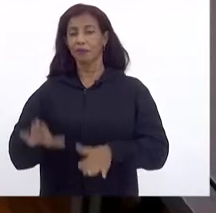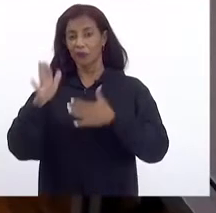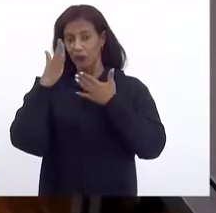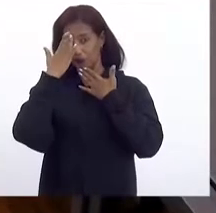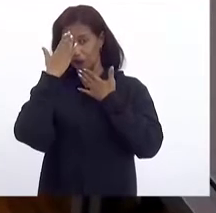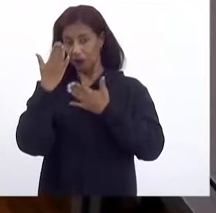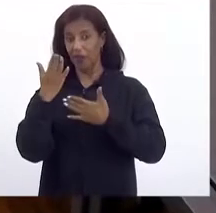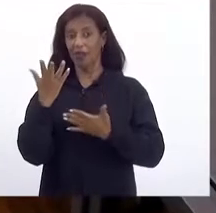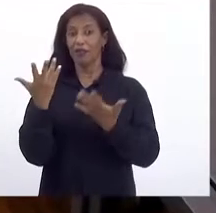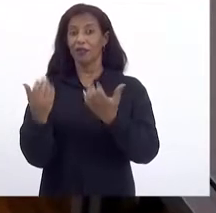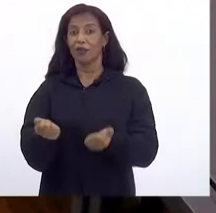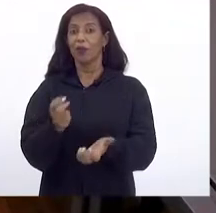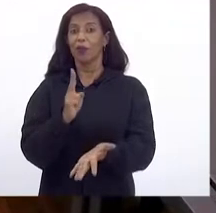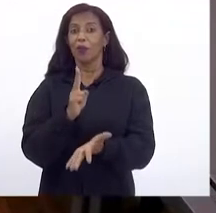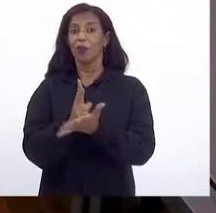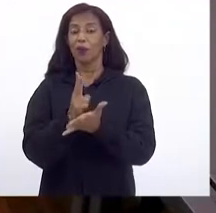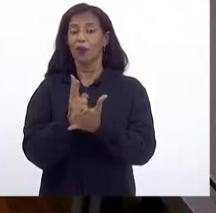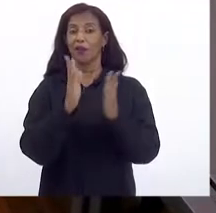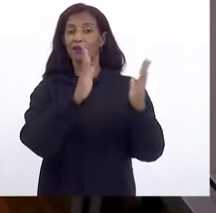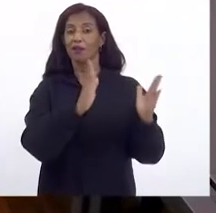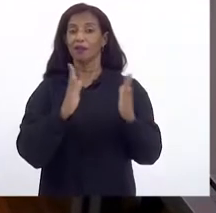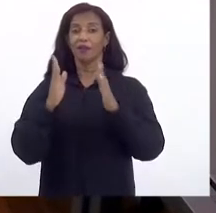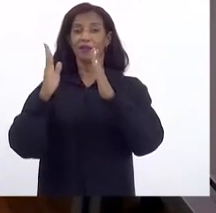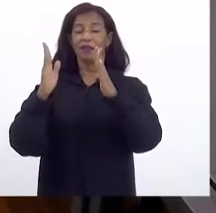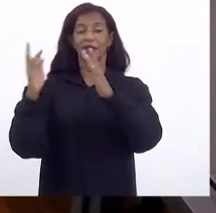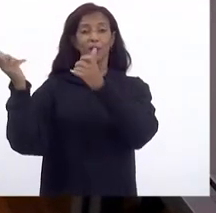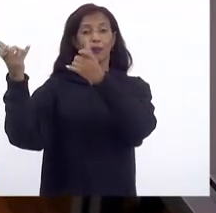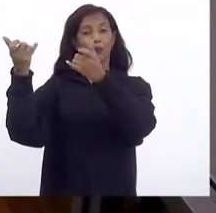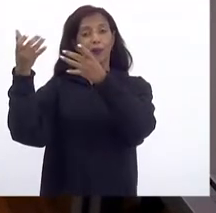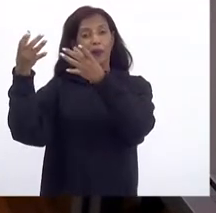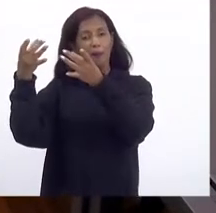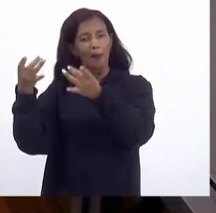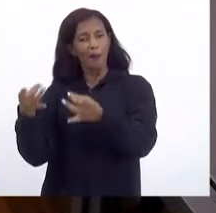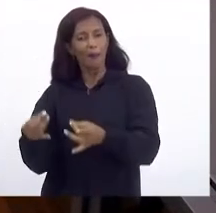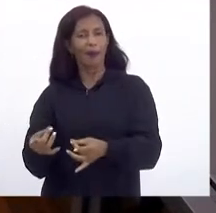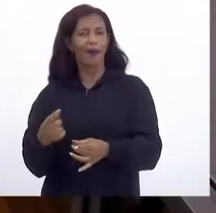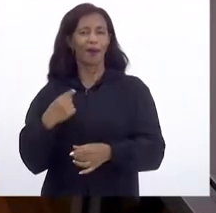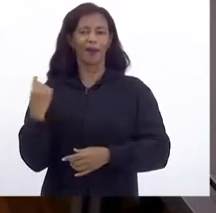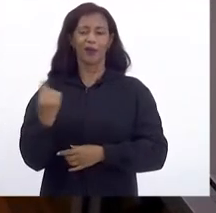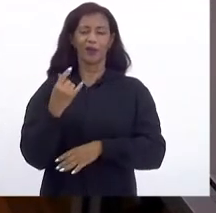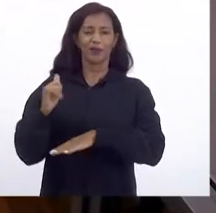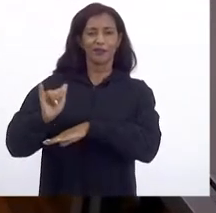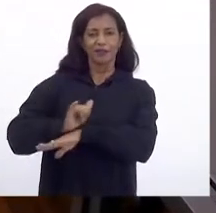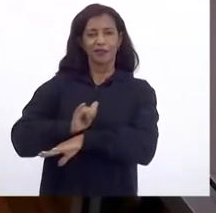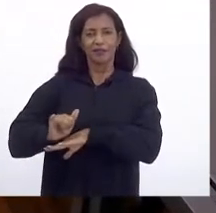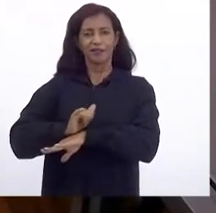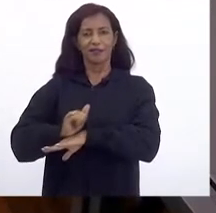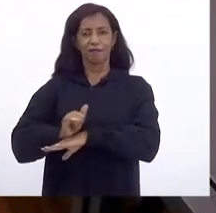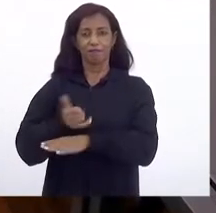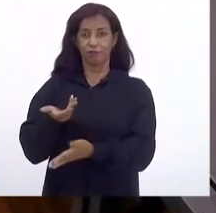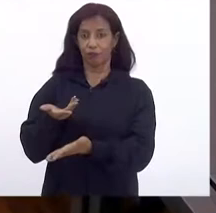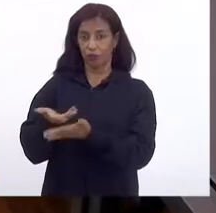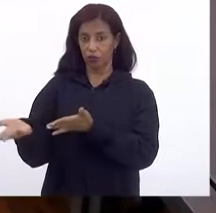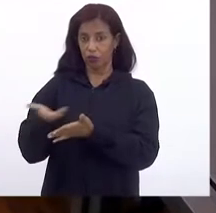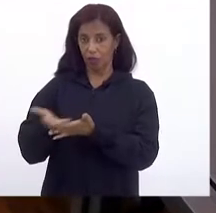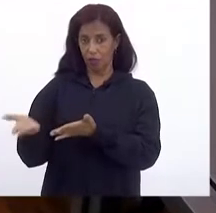continuidade Agora a gente Vai falar um pouquinho Sobre O nosso Planejamento De despesa